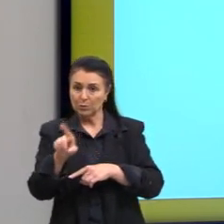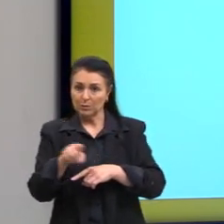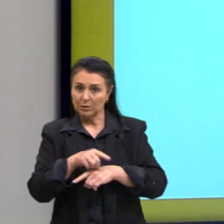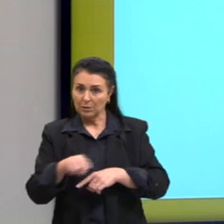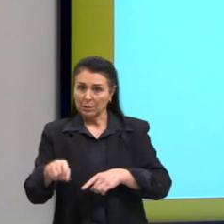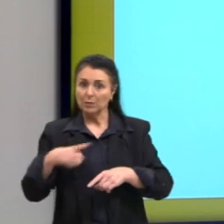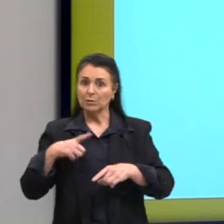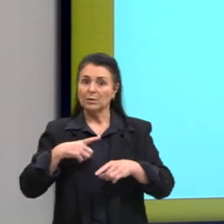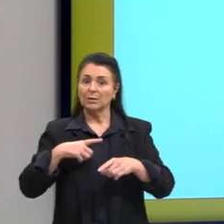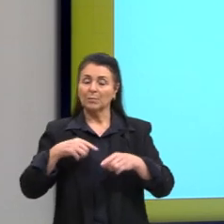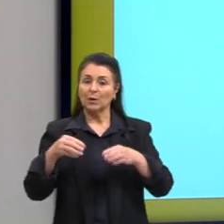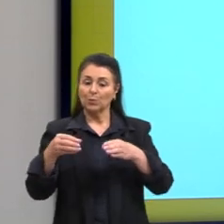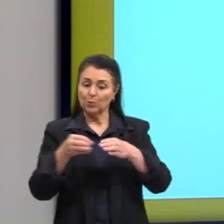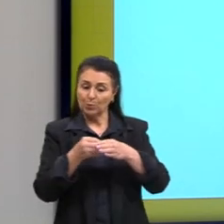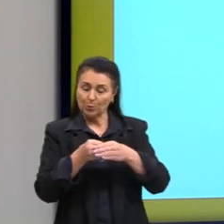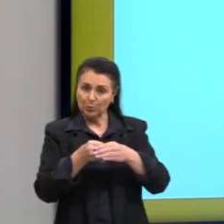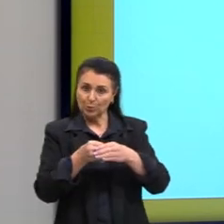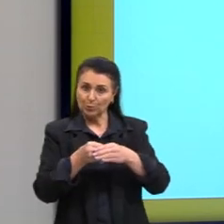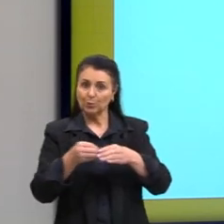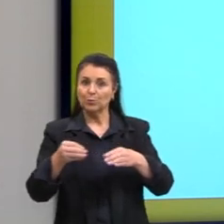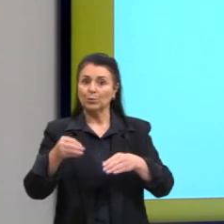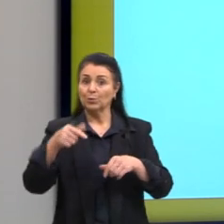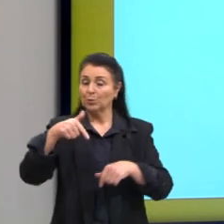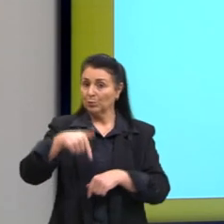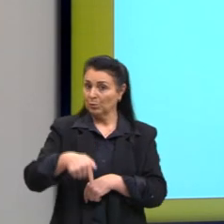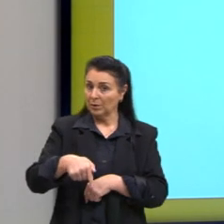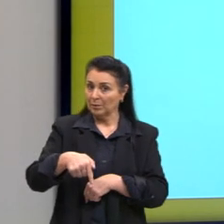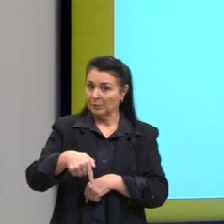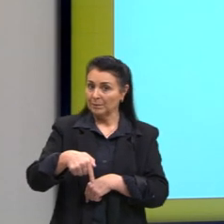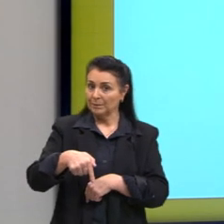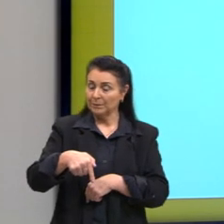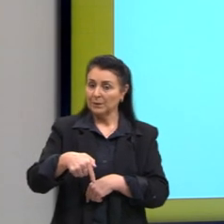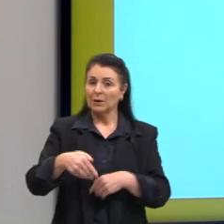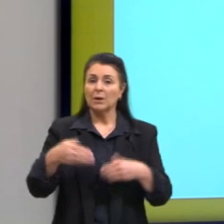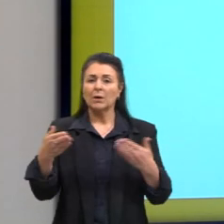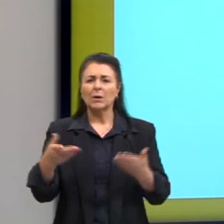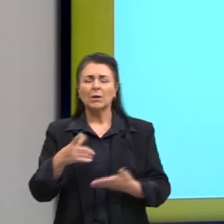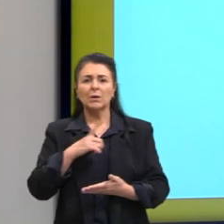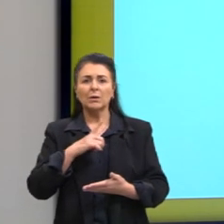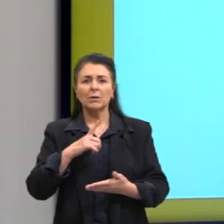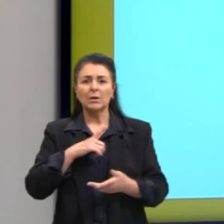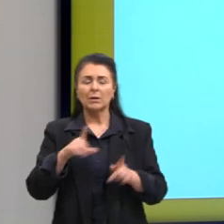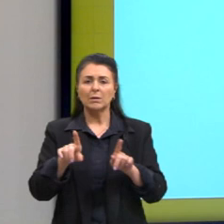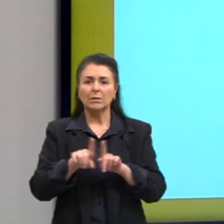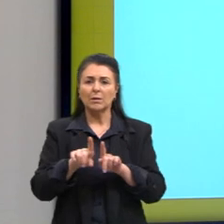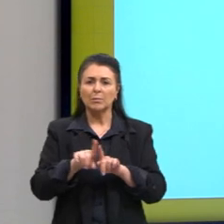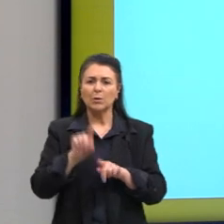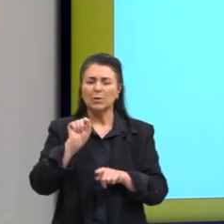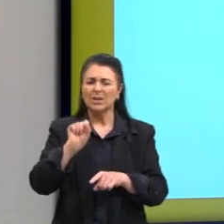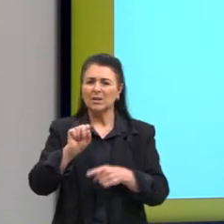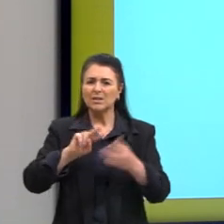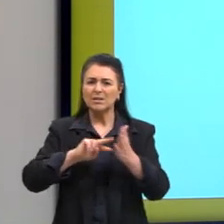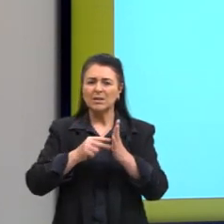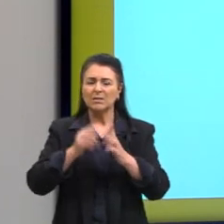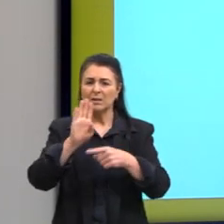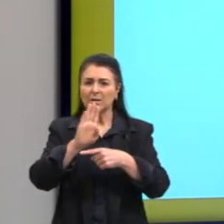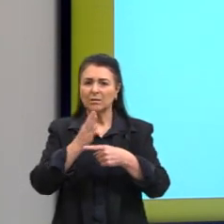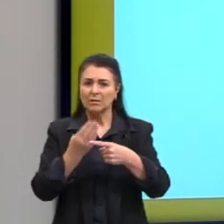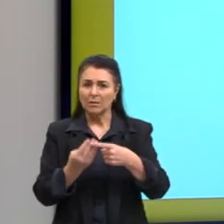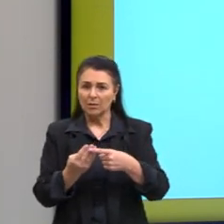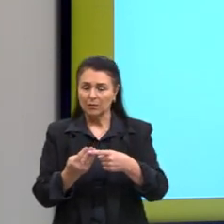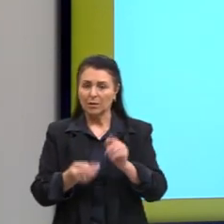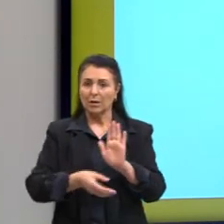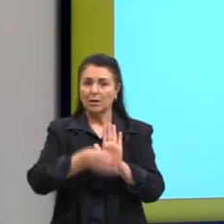subconjunto, então, dos números racionais. Aqui nós vimos um pouco sobre o que é a fração. Aliás, sobre as